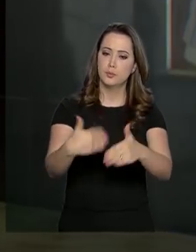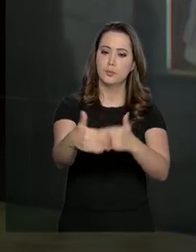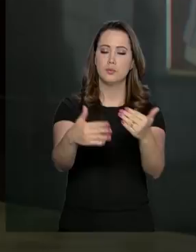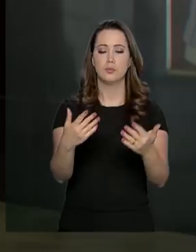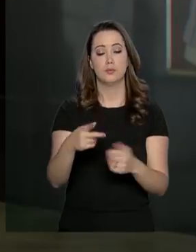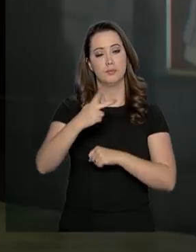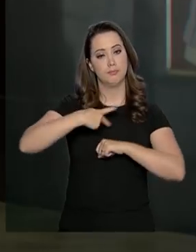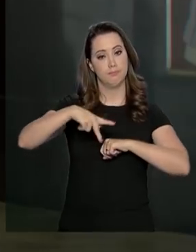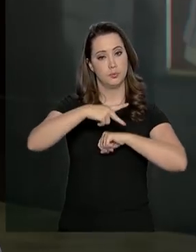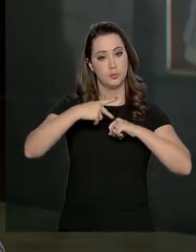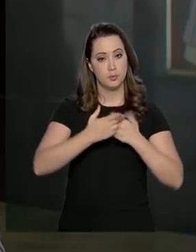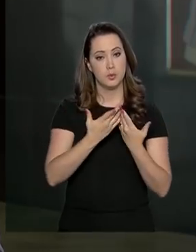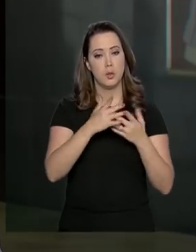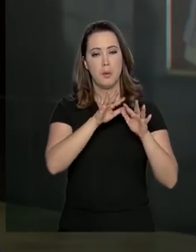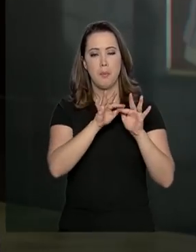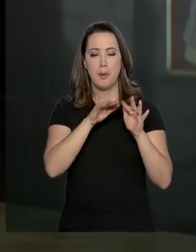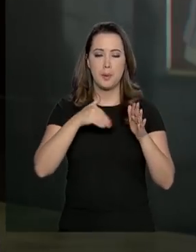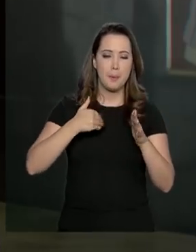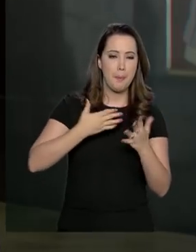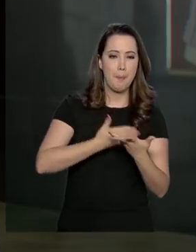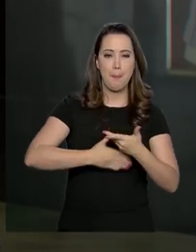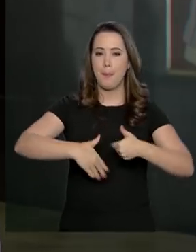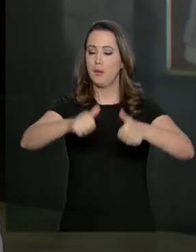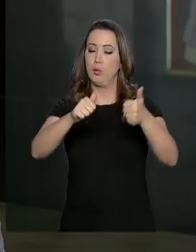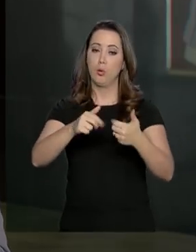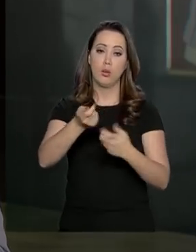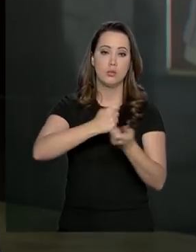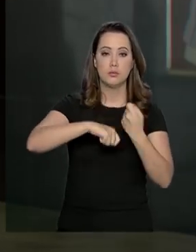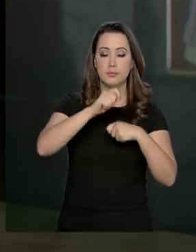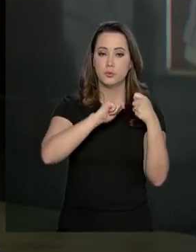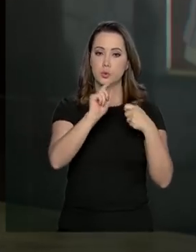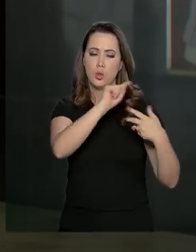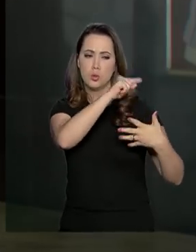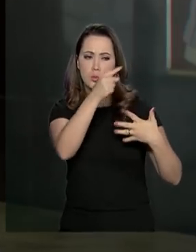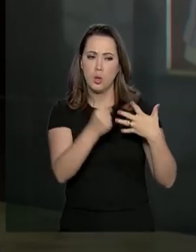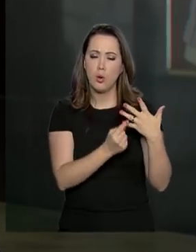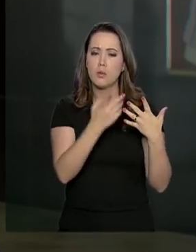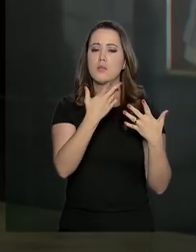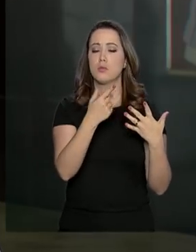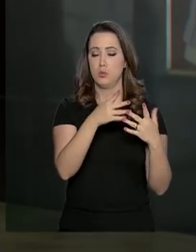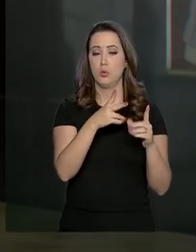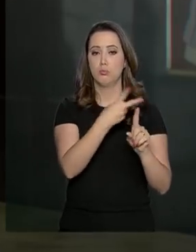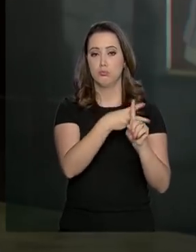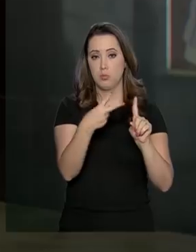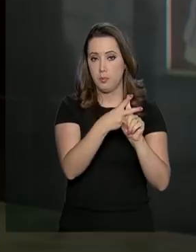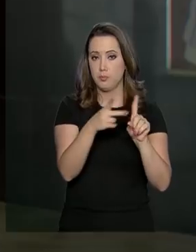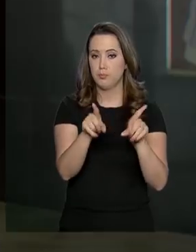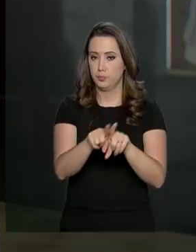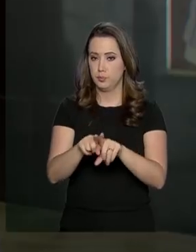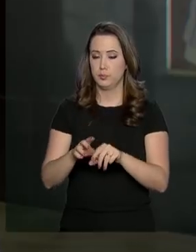feitas no país para dinamizar a economia, entre elas a da Previdência. Vamos ver.